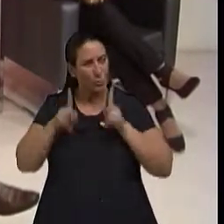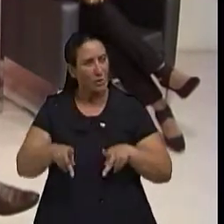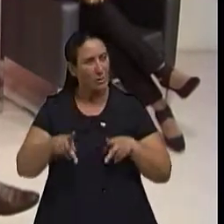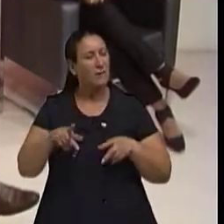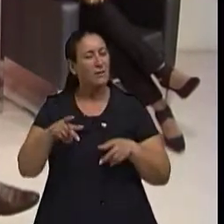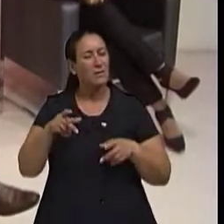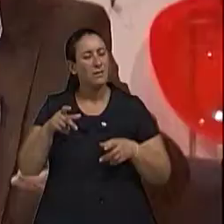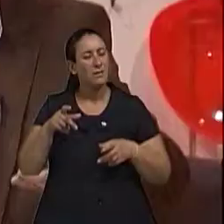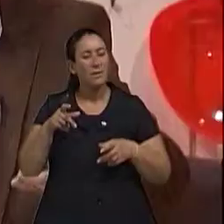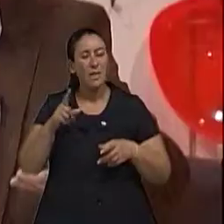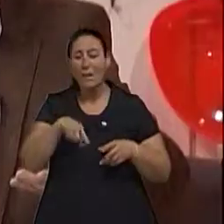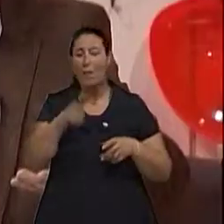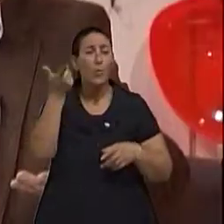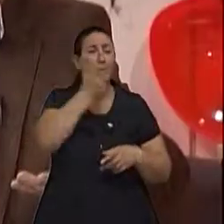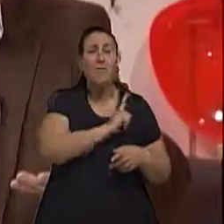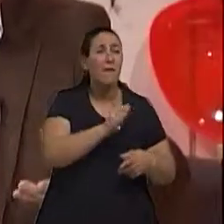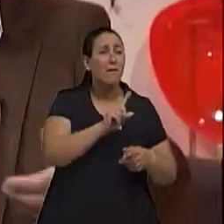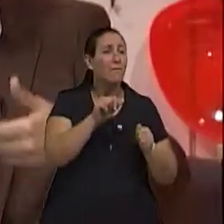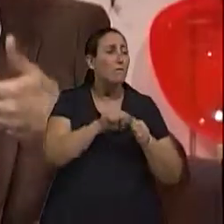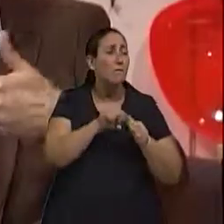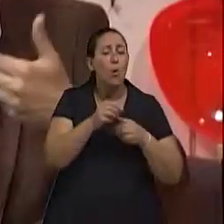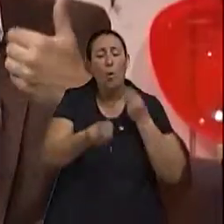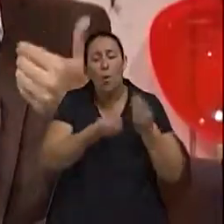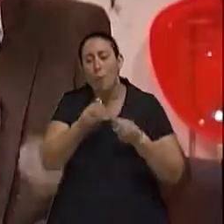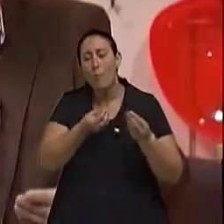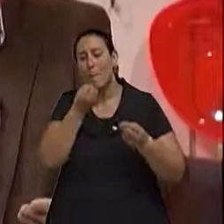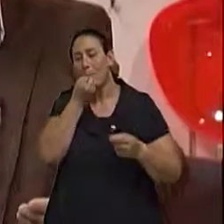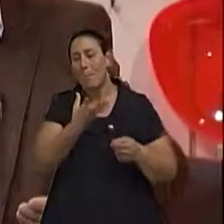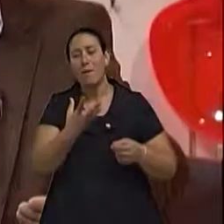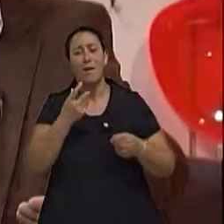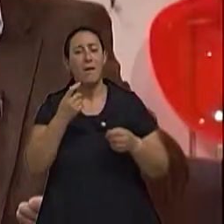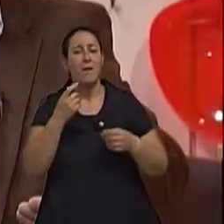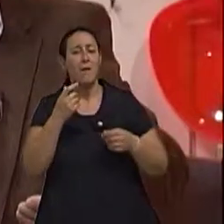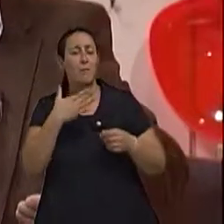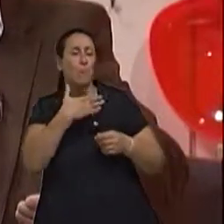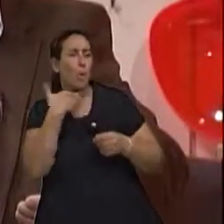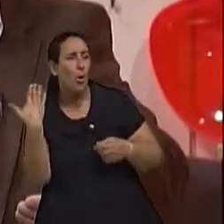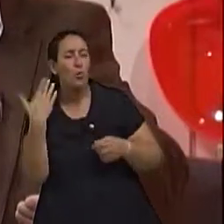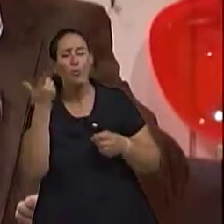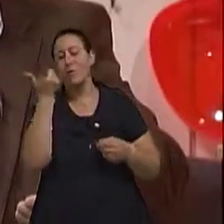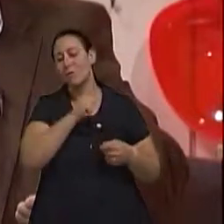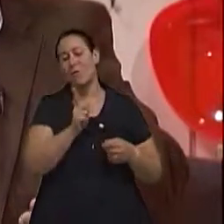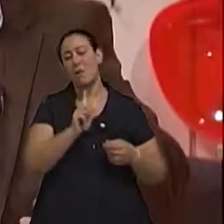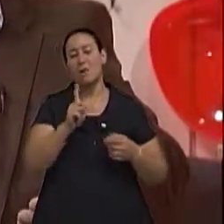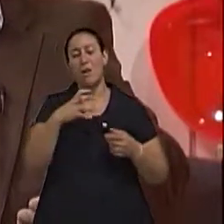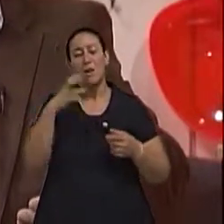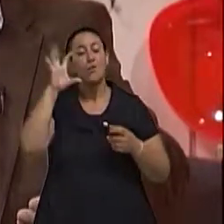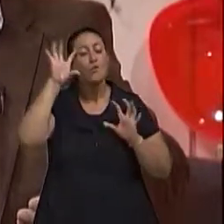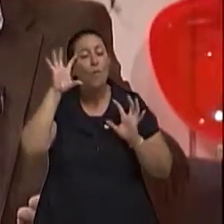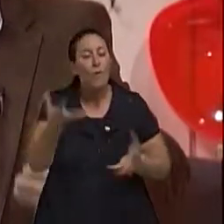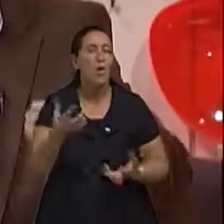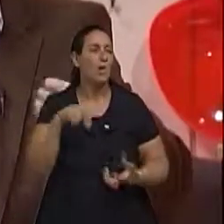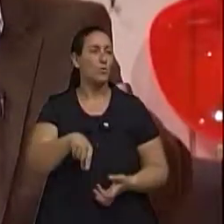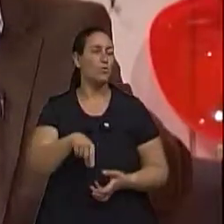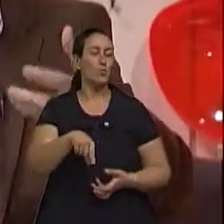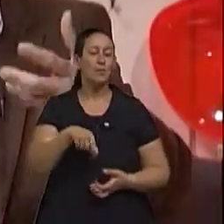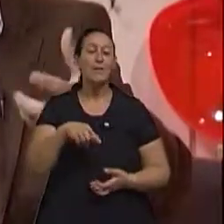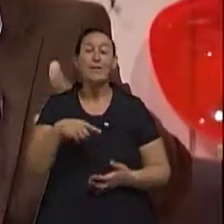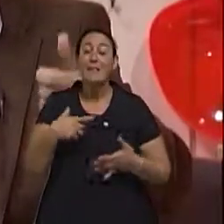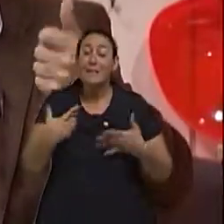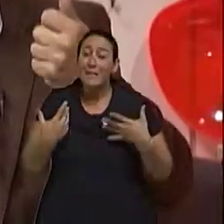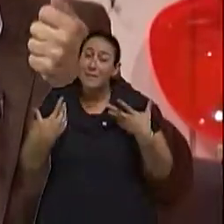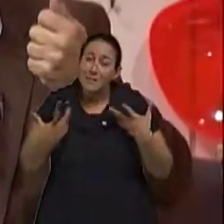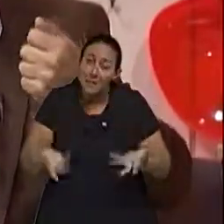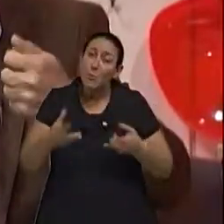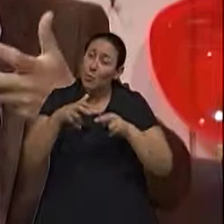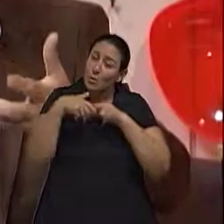não conseguem lidar muito bem com a morte, não conseguem lidar muito bem com seus conflitos. Por isso que a gente